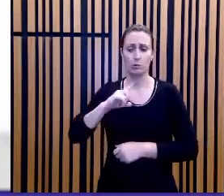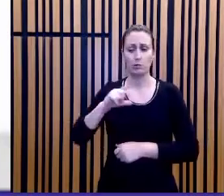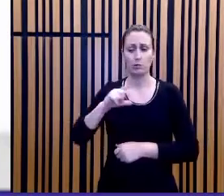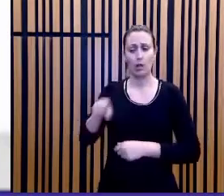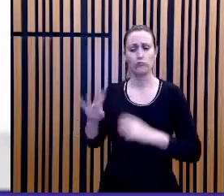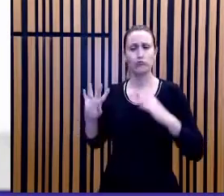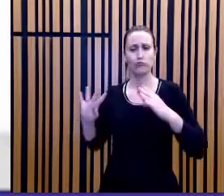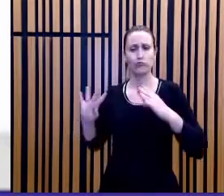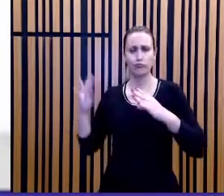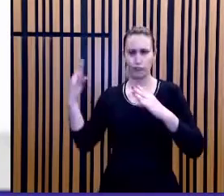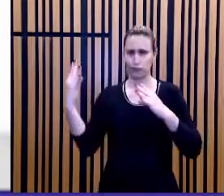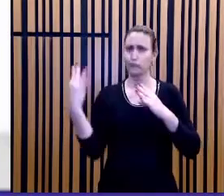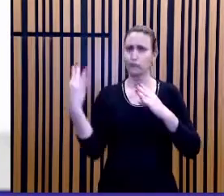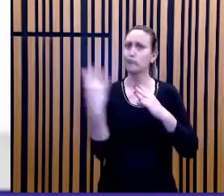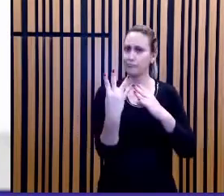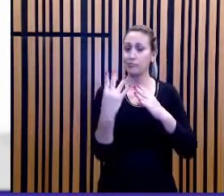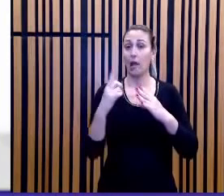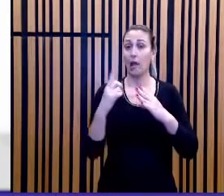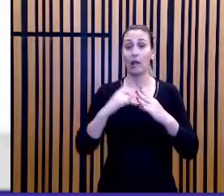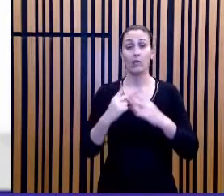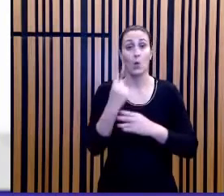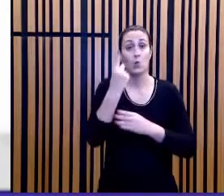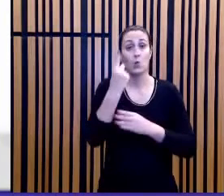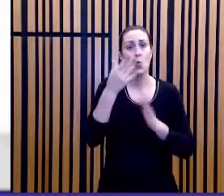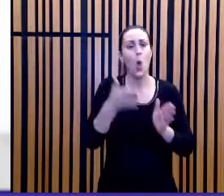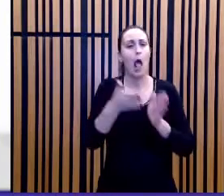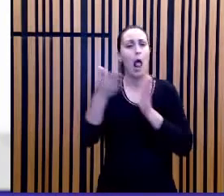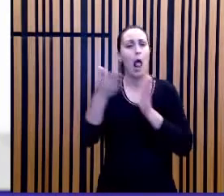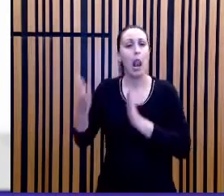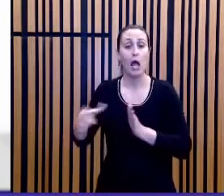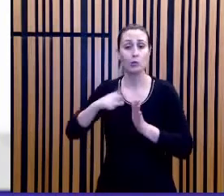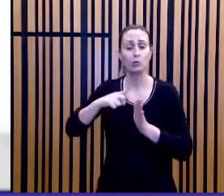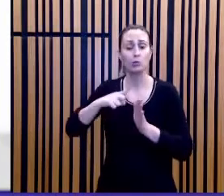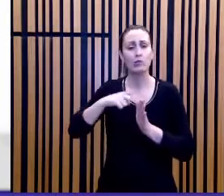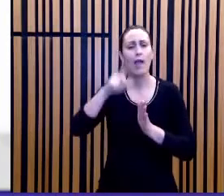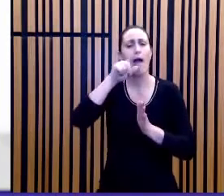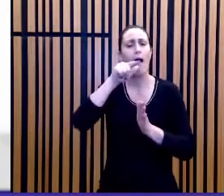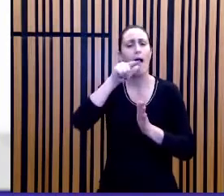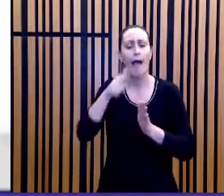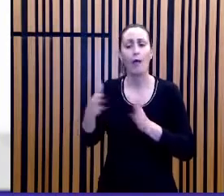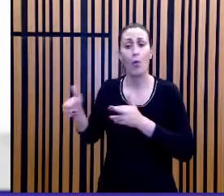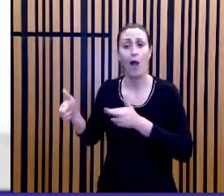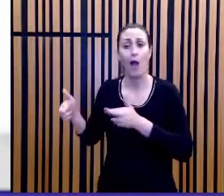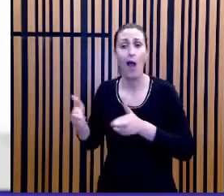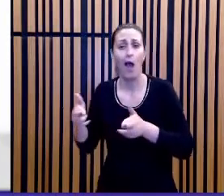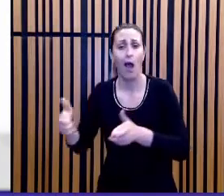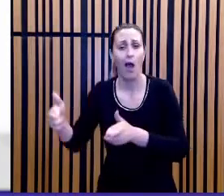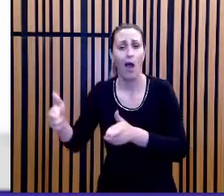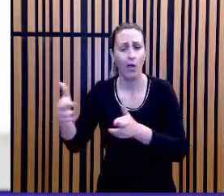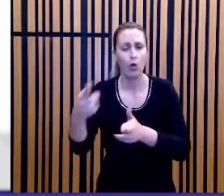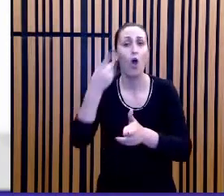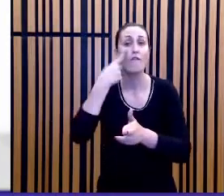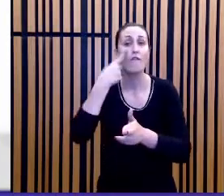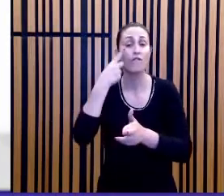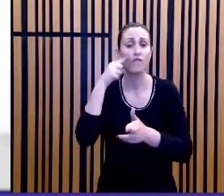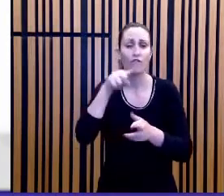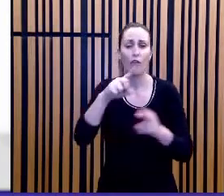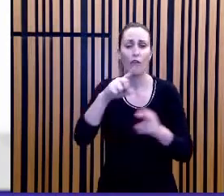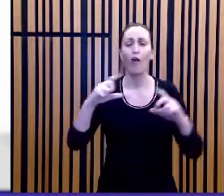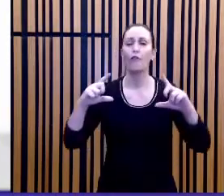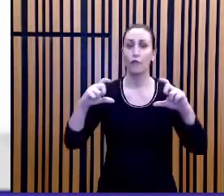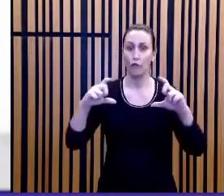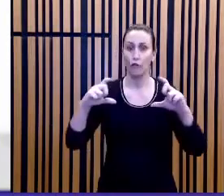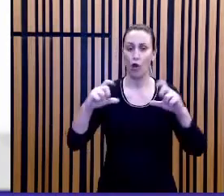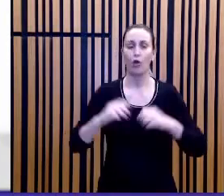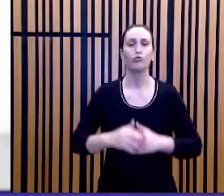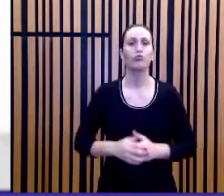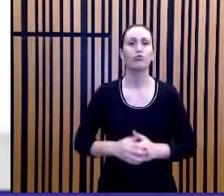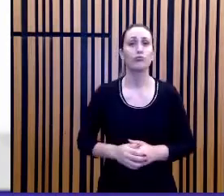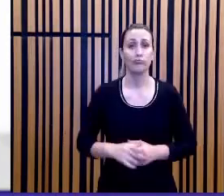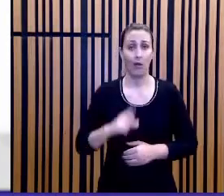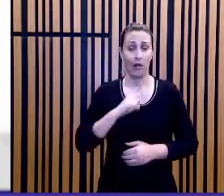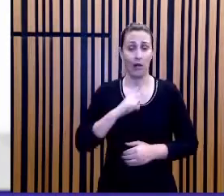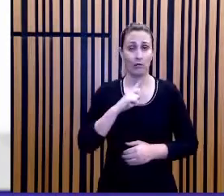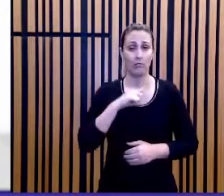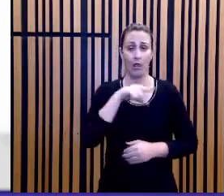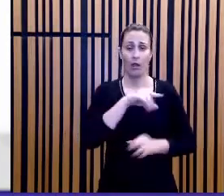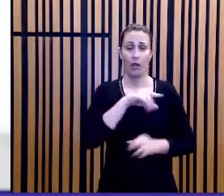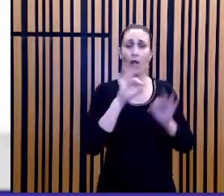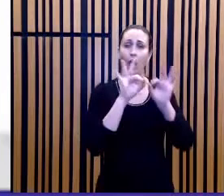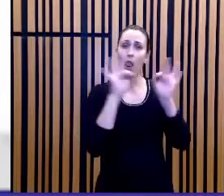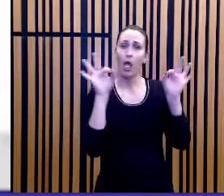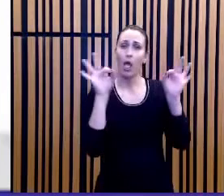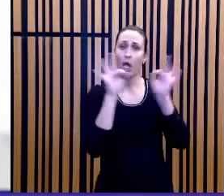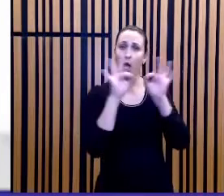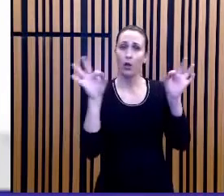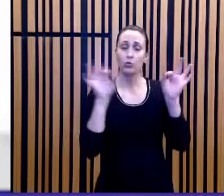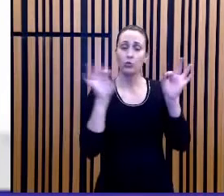diversões. Um dos lados do terreno encontra-se às margens de um rio. Observe. Terreno retangular tem lados cujas medidas